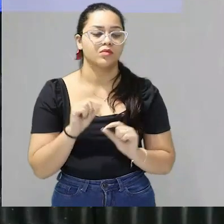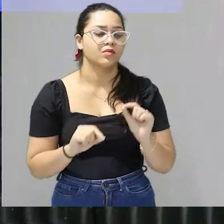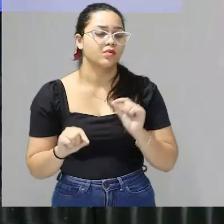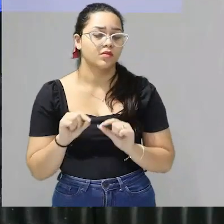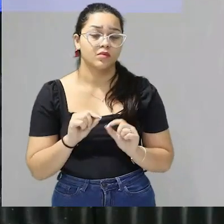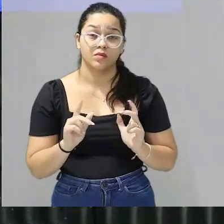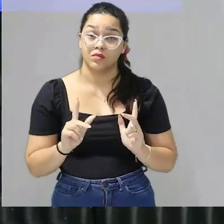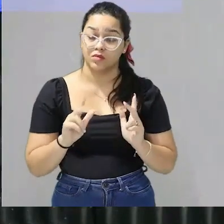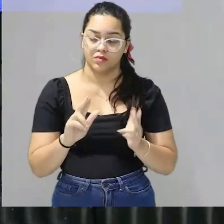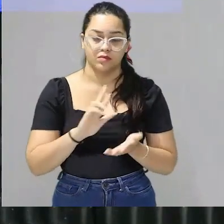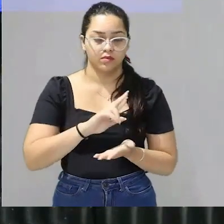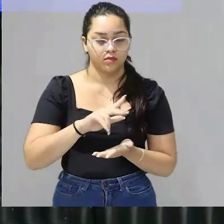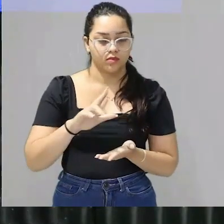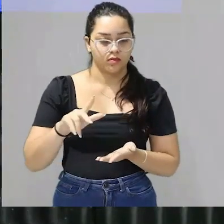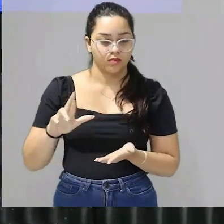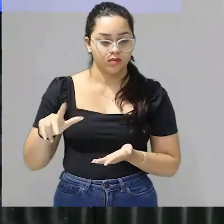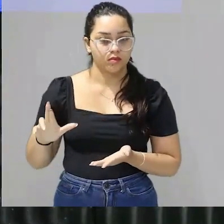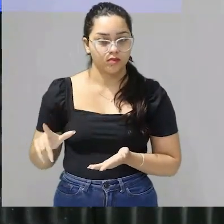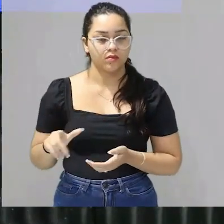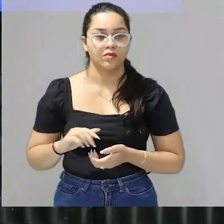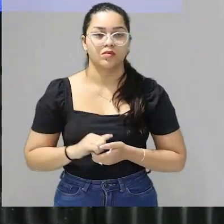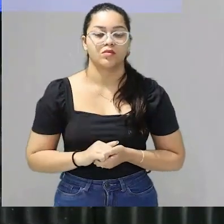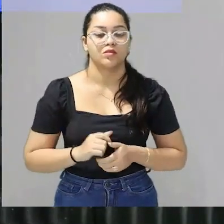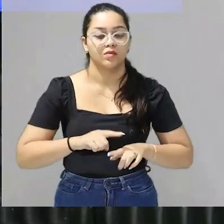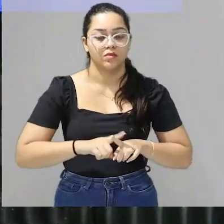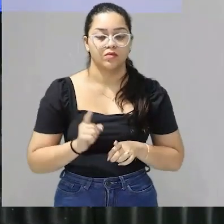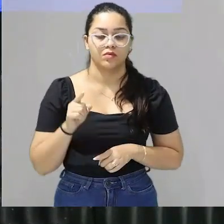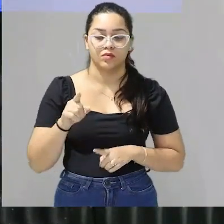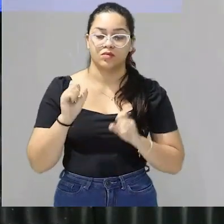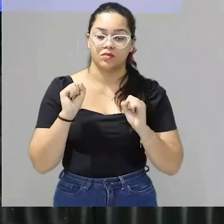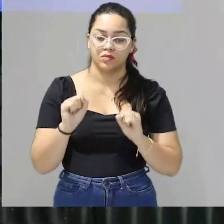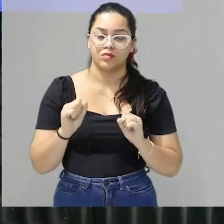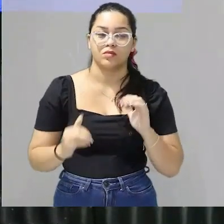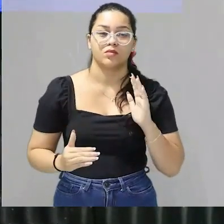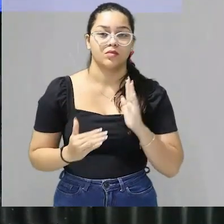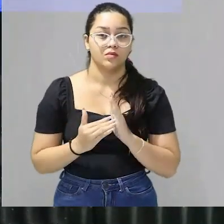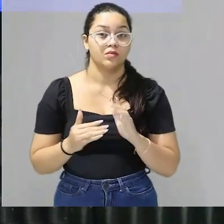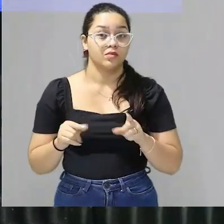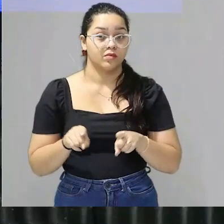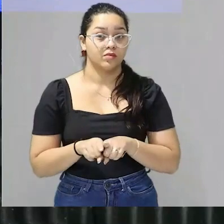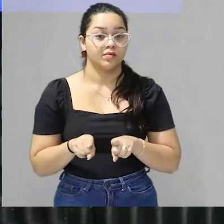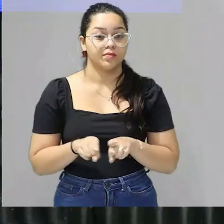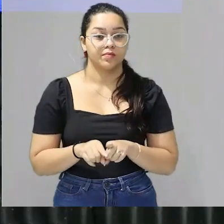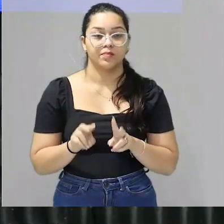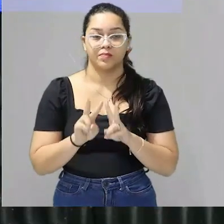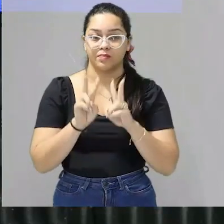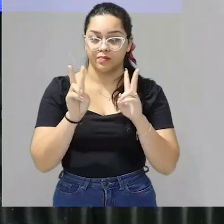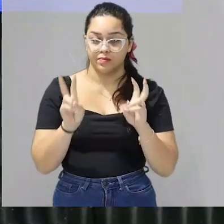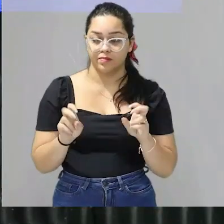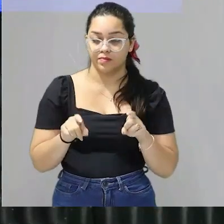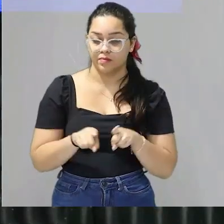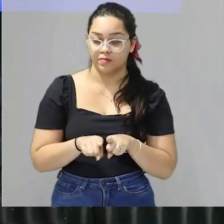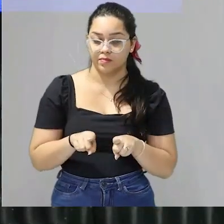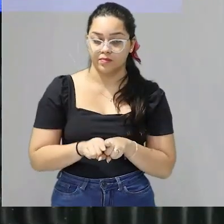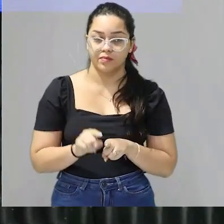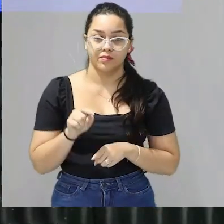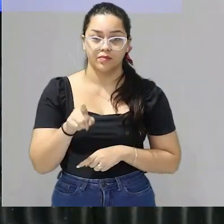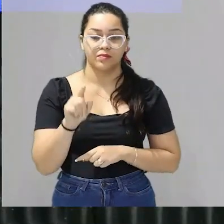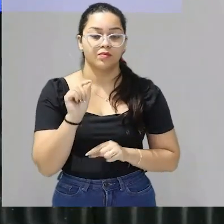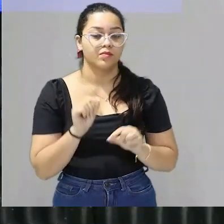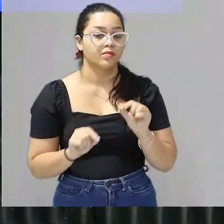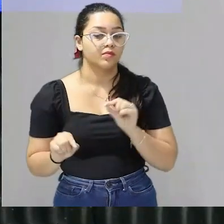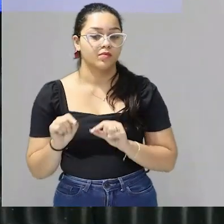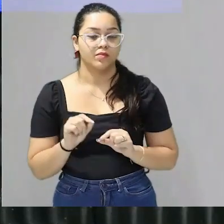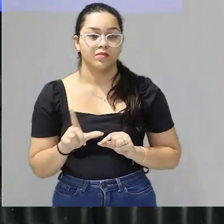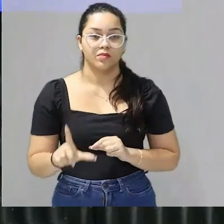sobre ele de acordo com várias vertentes mas aí você pode delimitar esse tema e aí quando você delimita você